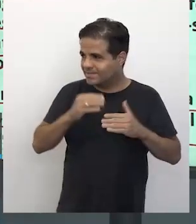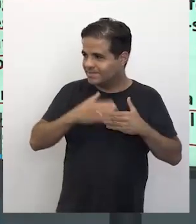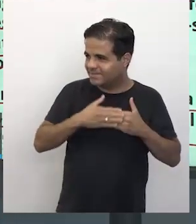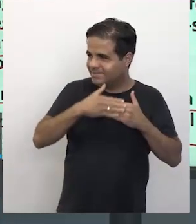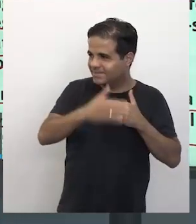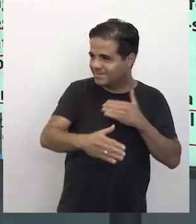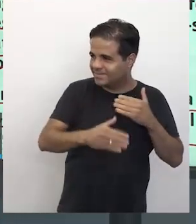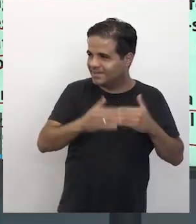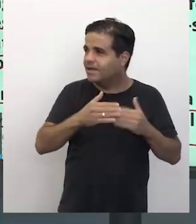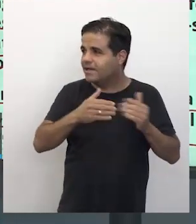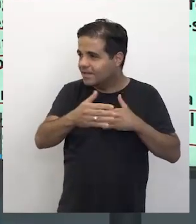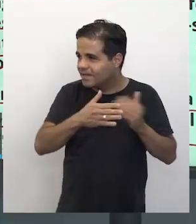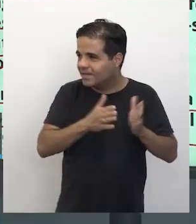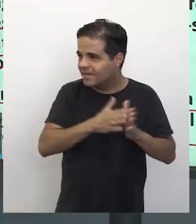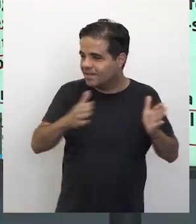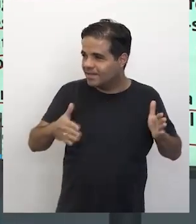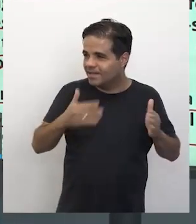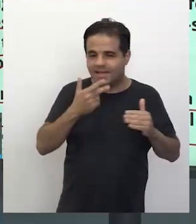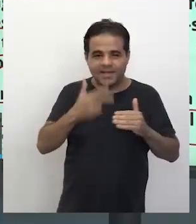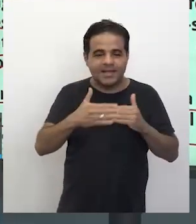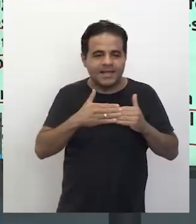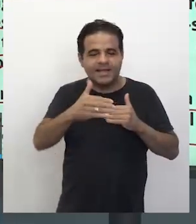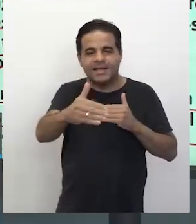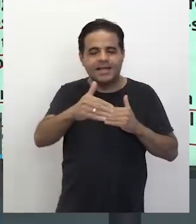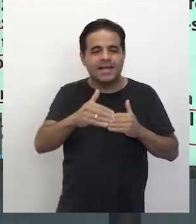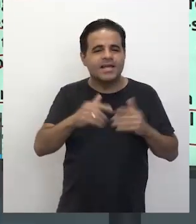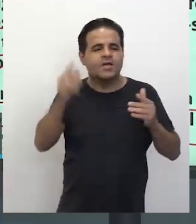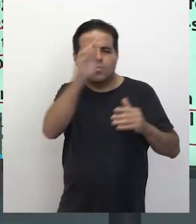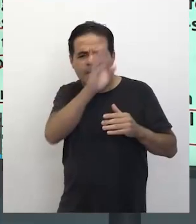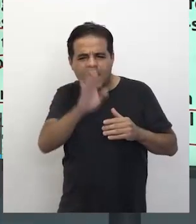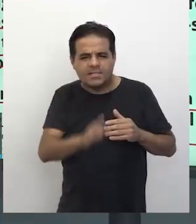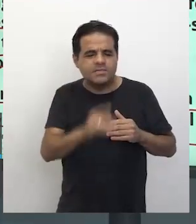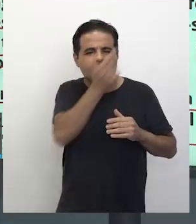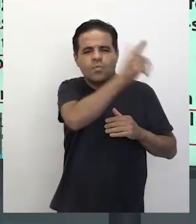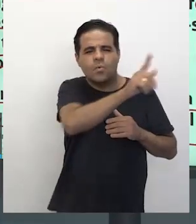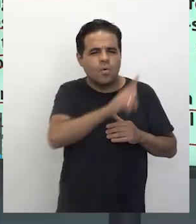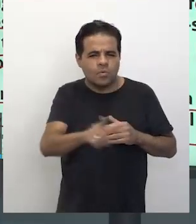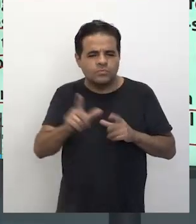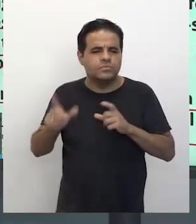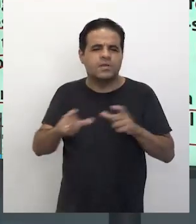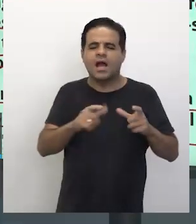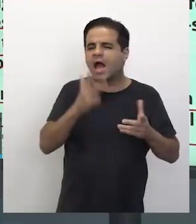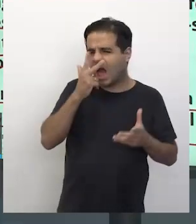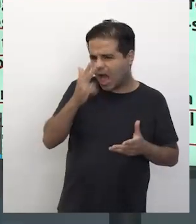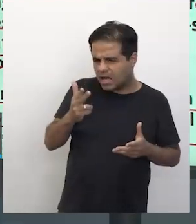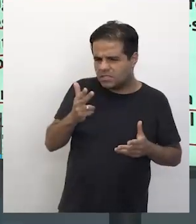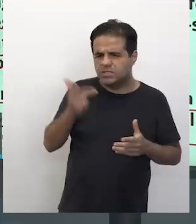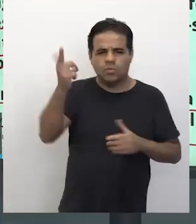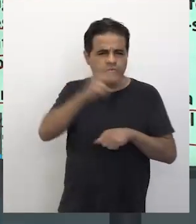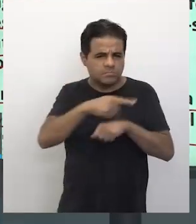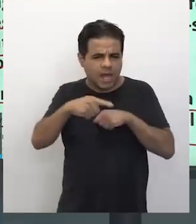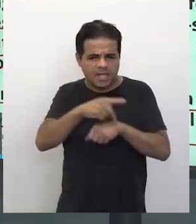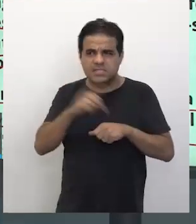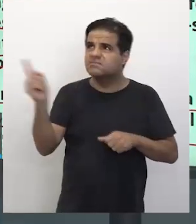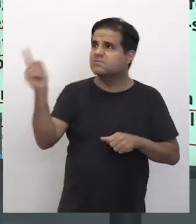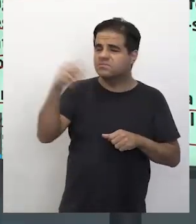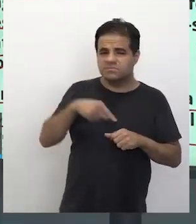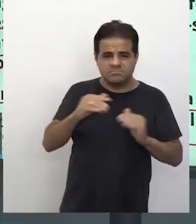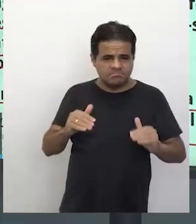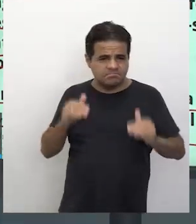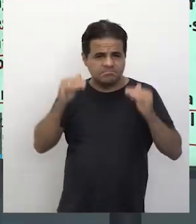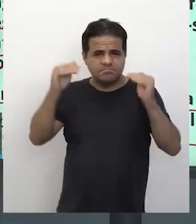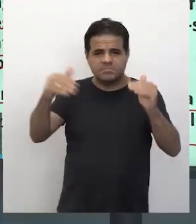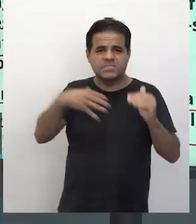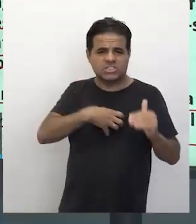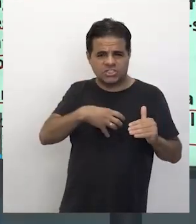Quem será que é o estrangeiro mais bem-vindo no Brasil e em outras partes? Será que os países, eles hierarquizam os